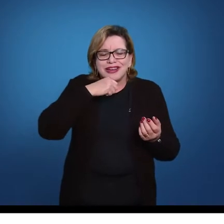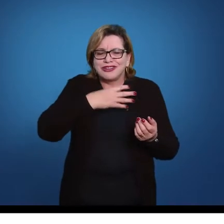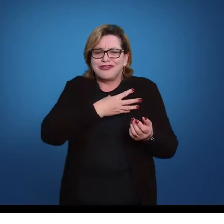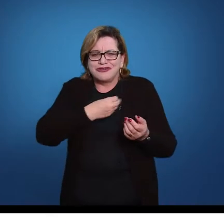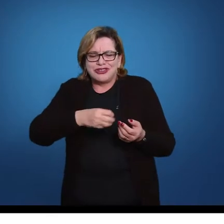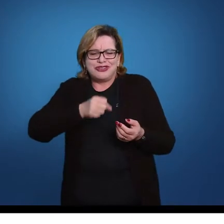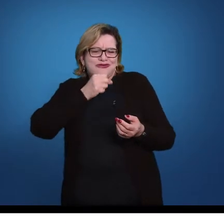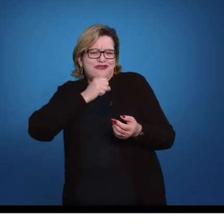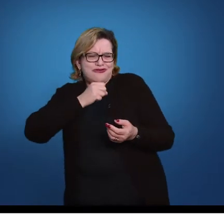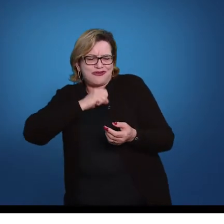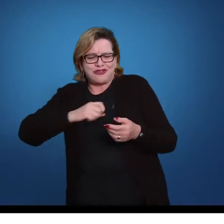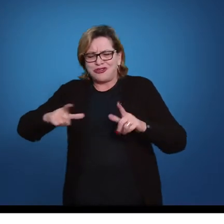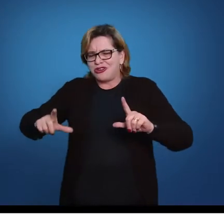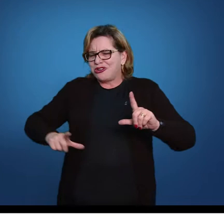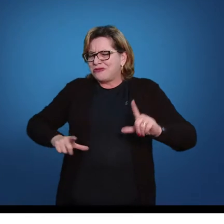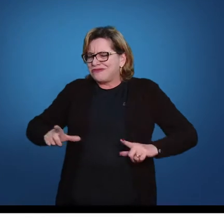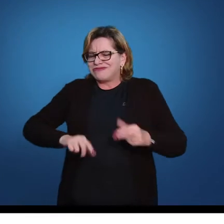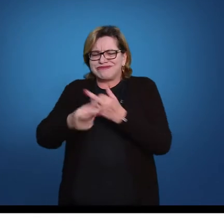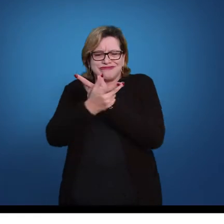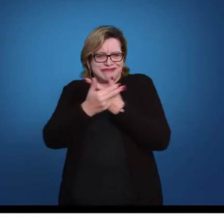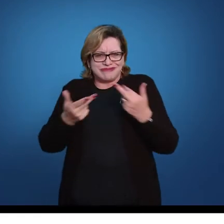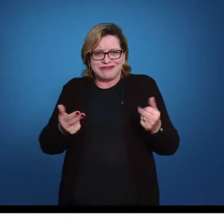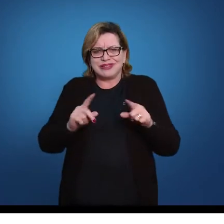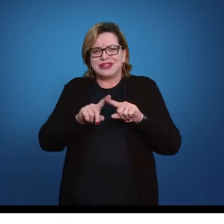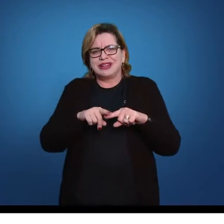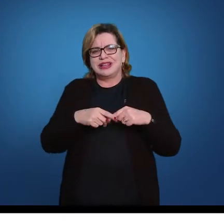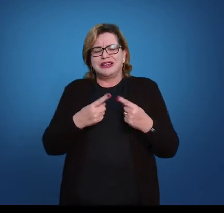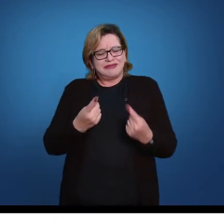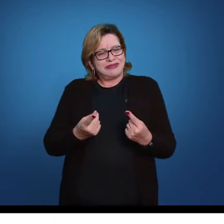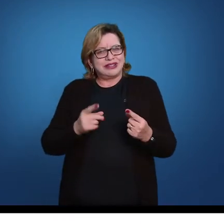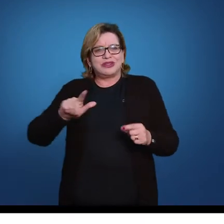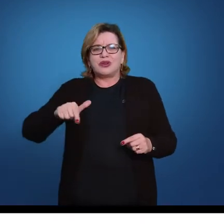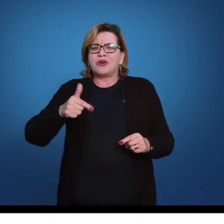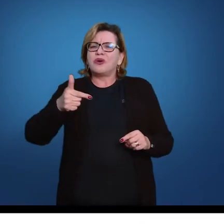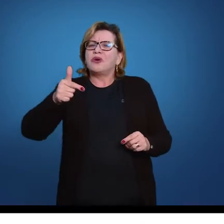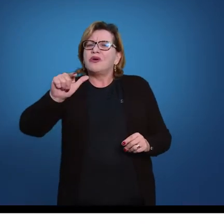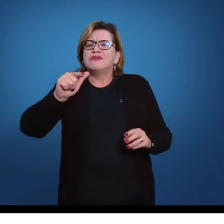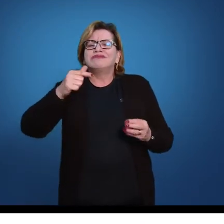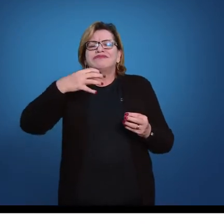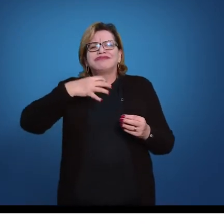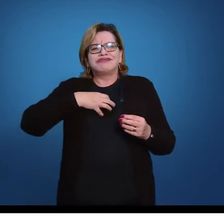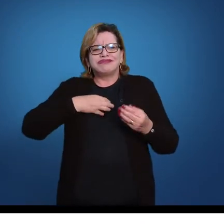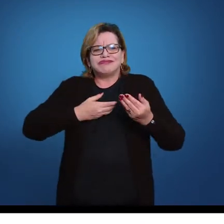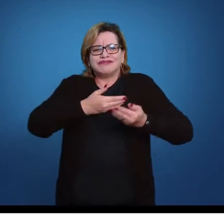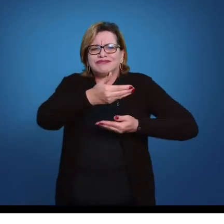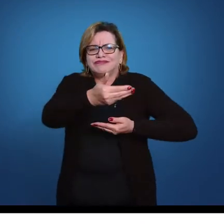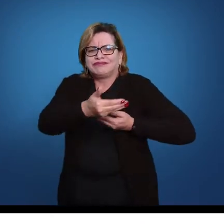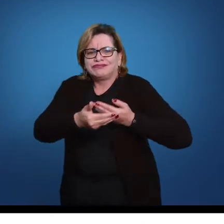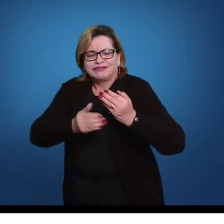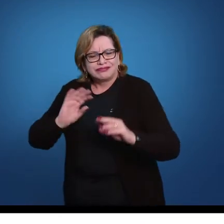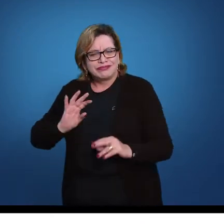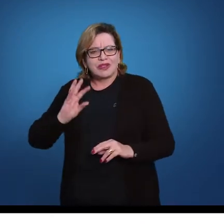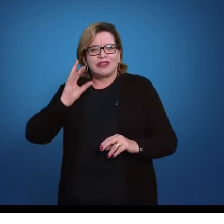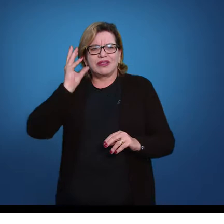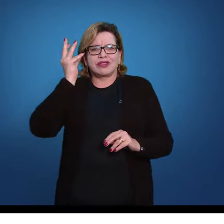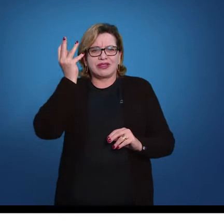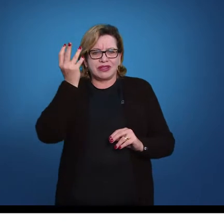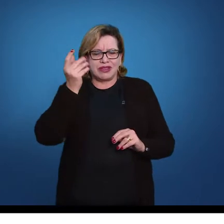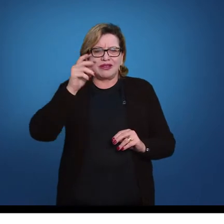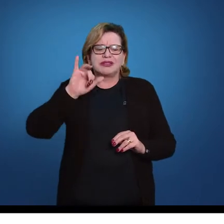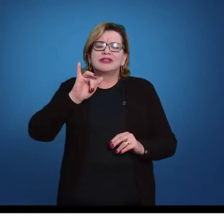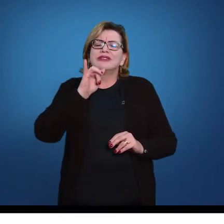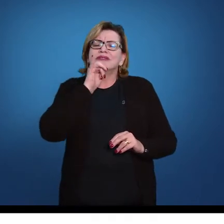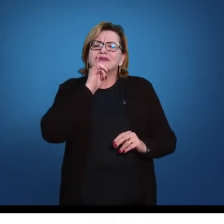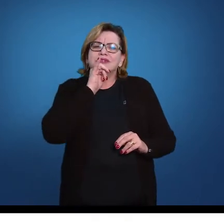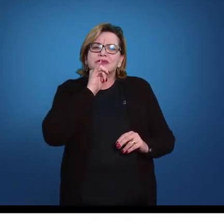sobrinhos, avôs, primos, enfim. Mas, outras formas de relação familiar também eram assumidas.